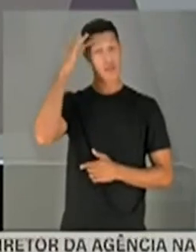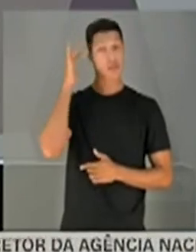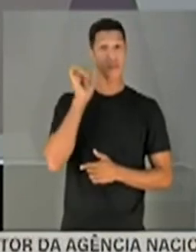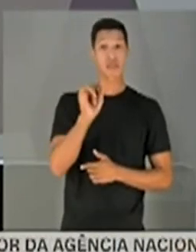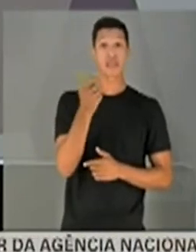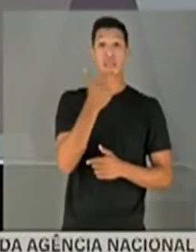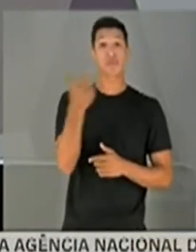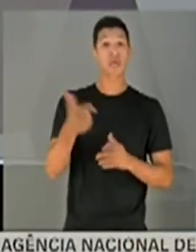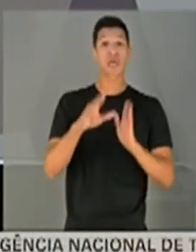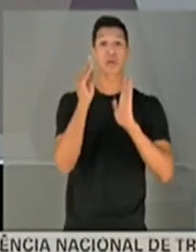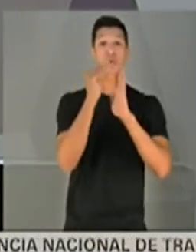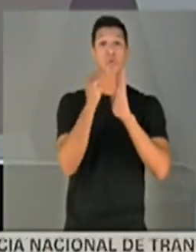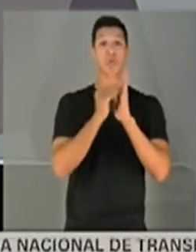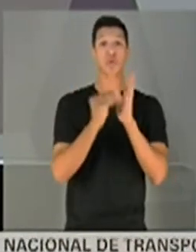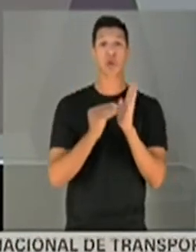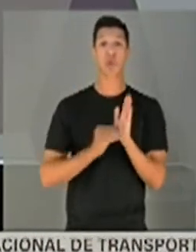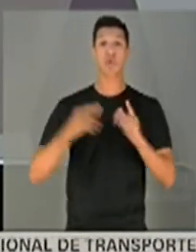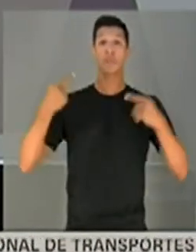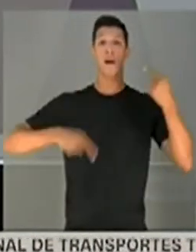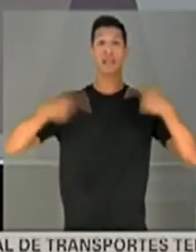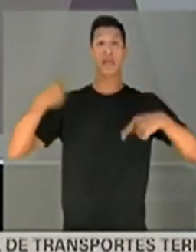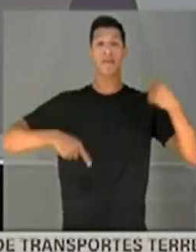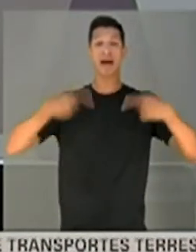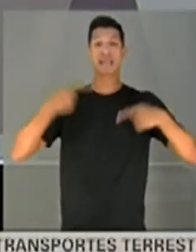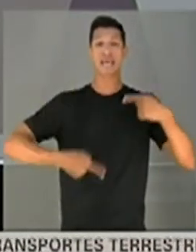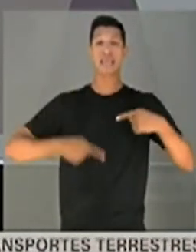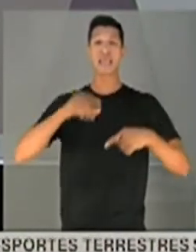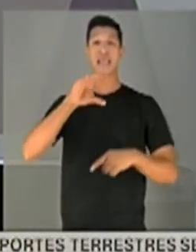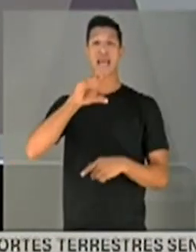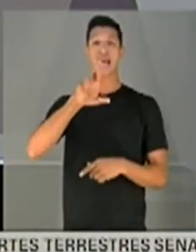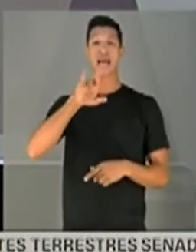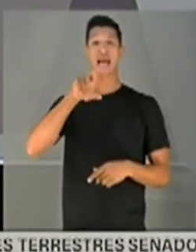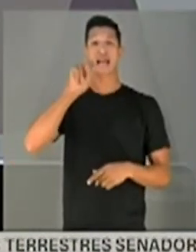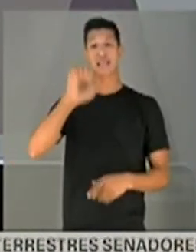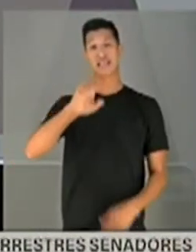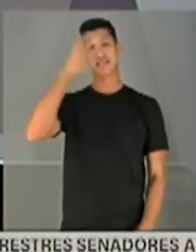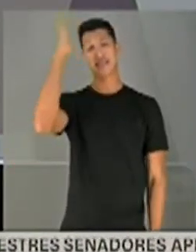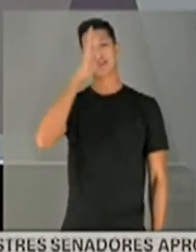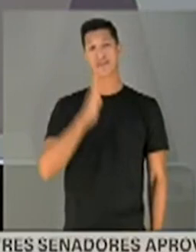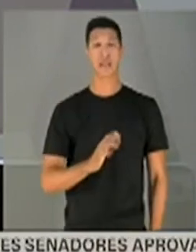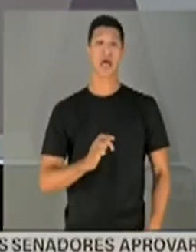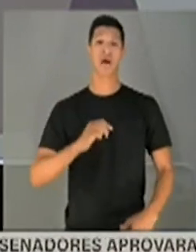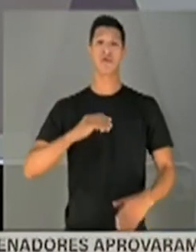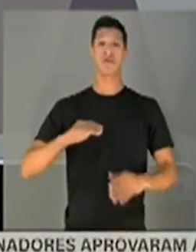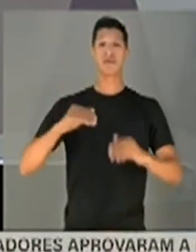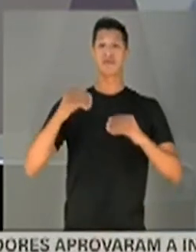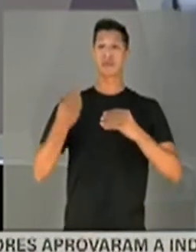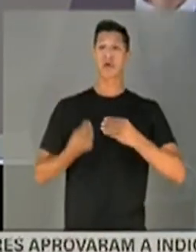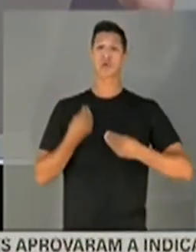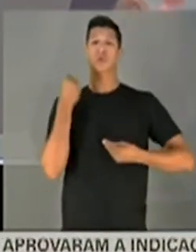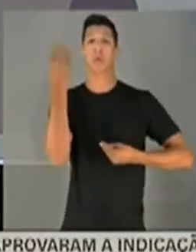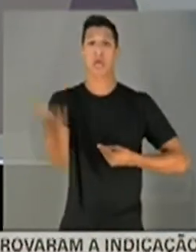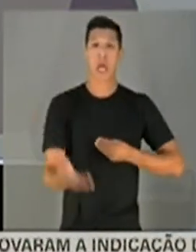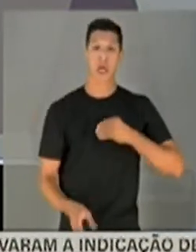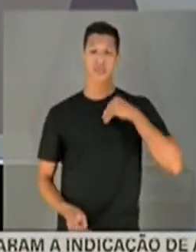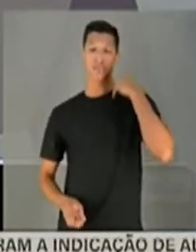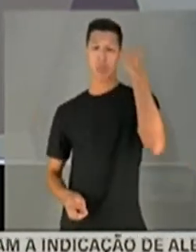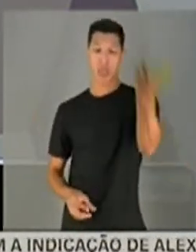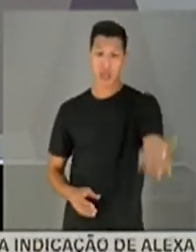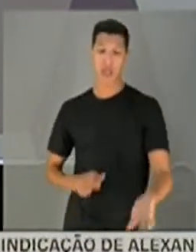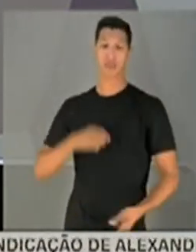não têm conteúdo para debater a crise nacional, superficialmente jogando ao léu